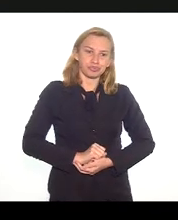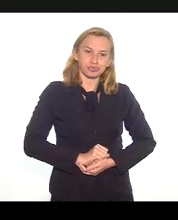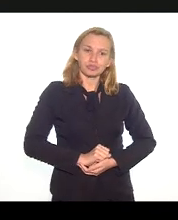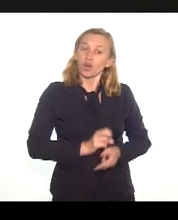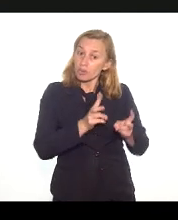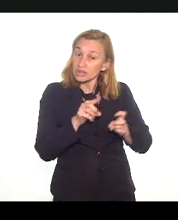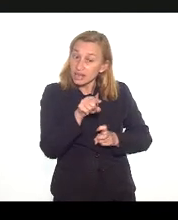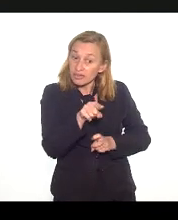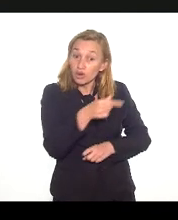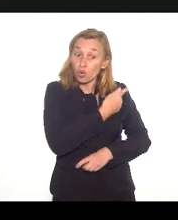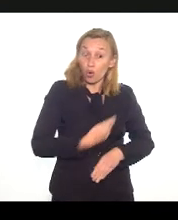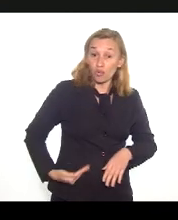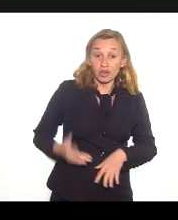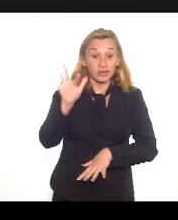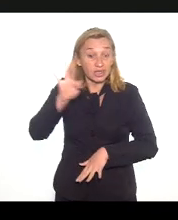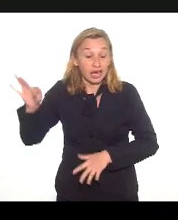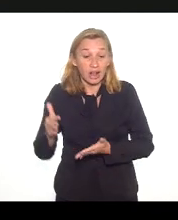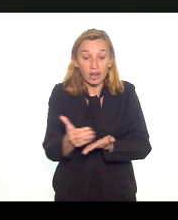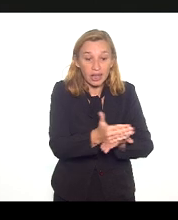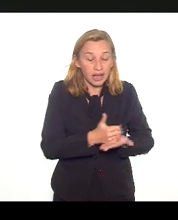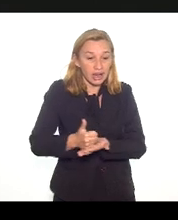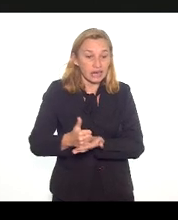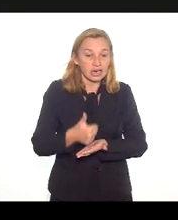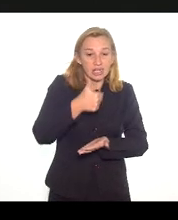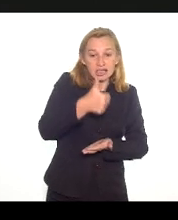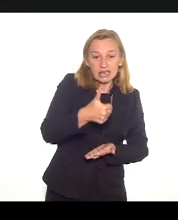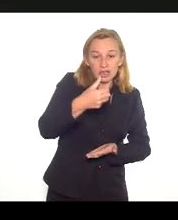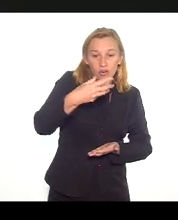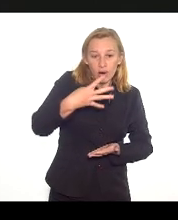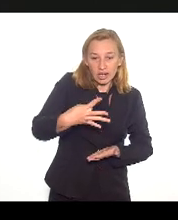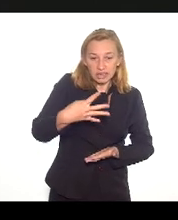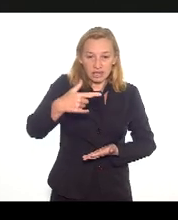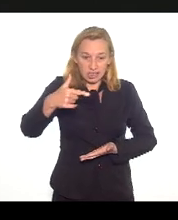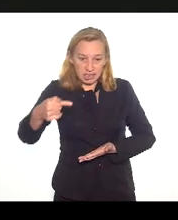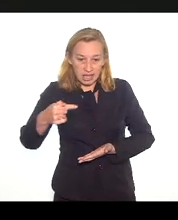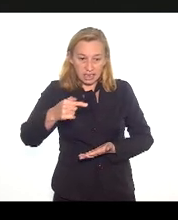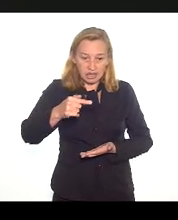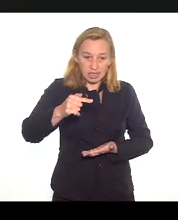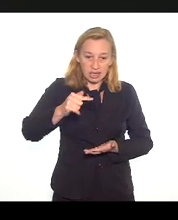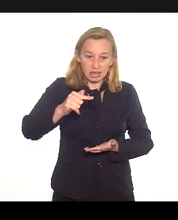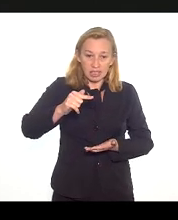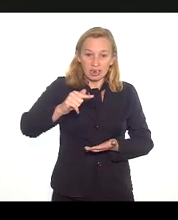Quer dizer, o governo federal arrecada aqui 147 bilhões e devolve 38.